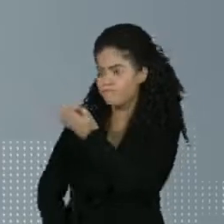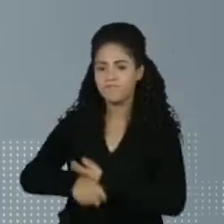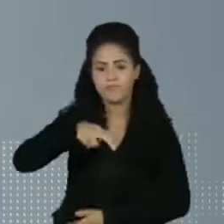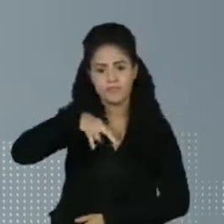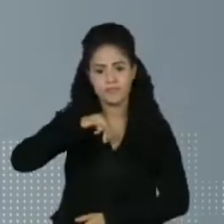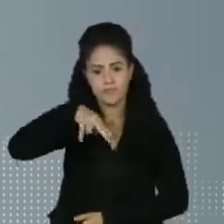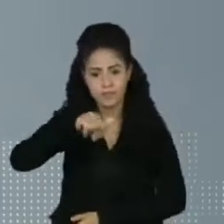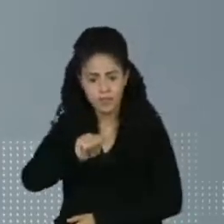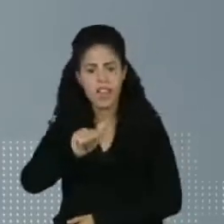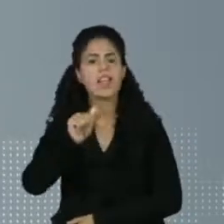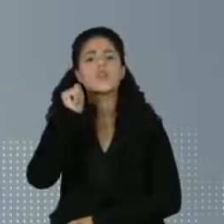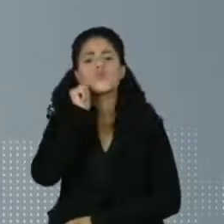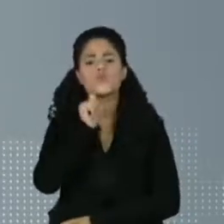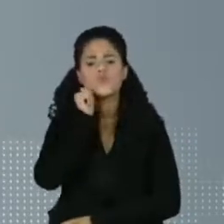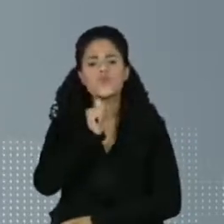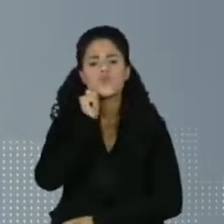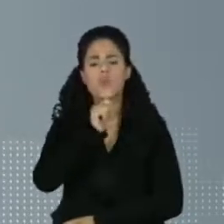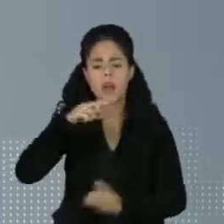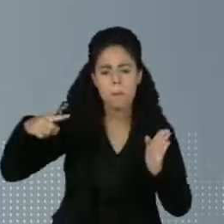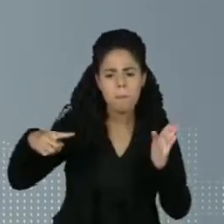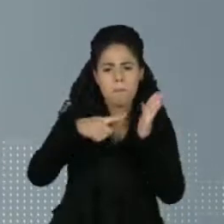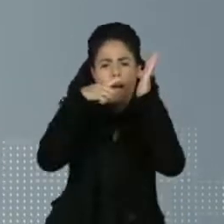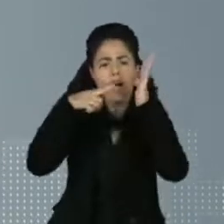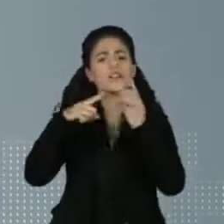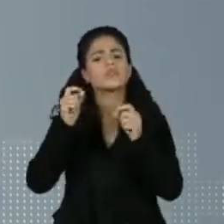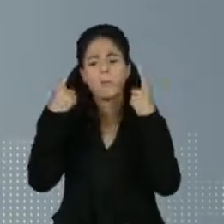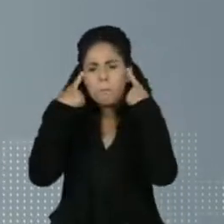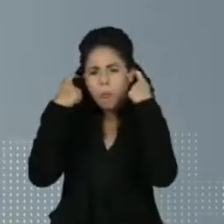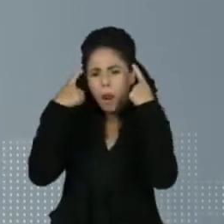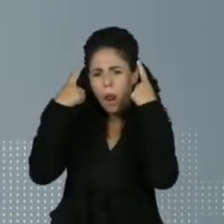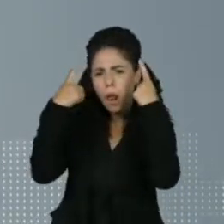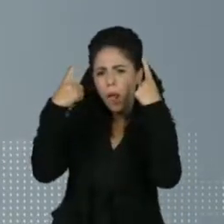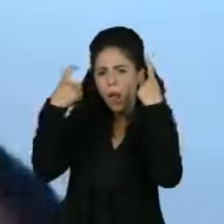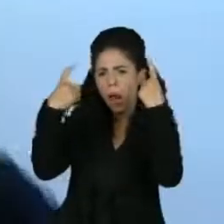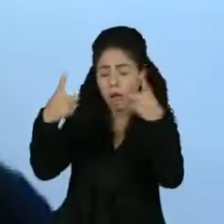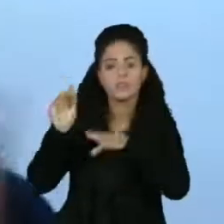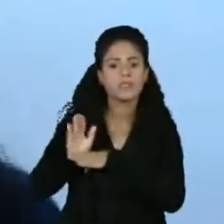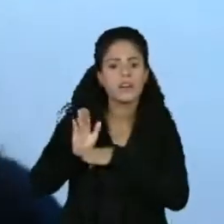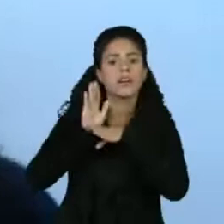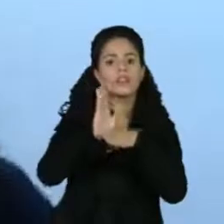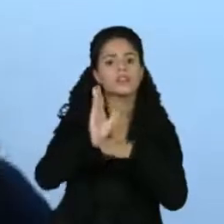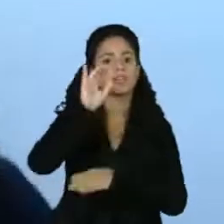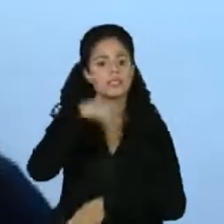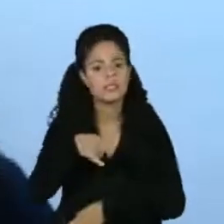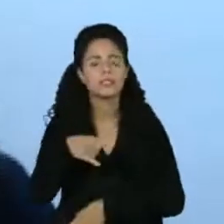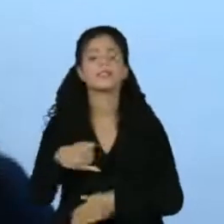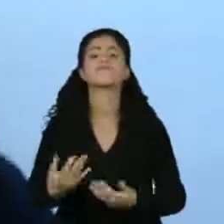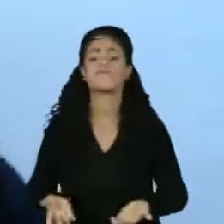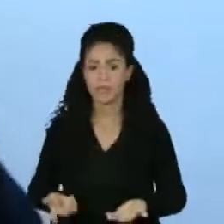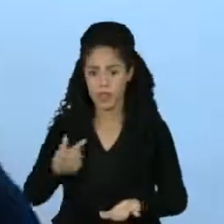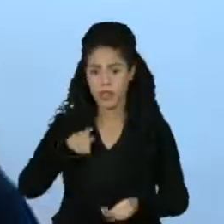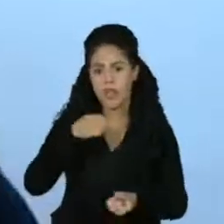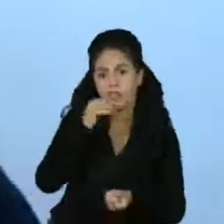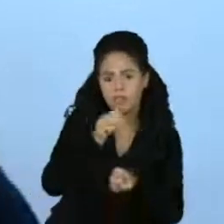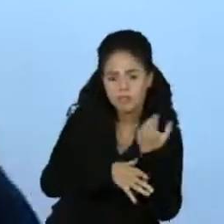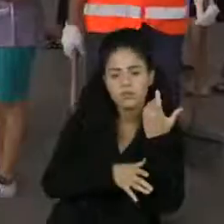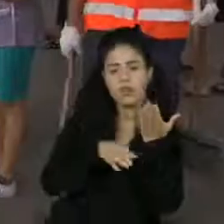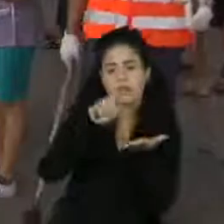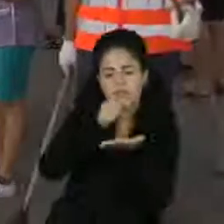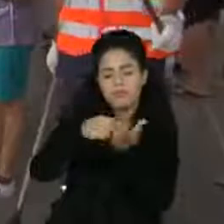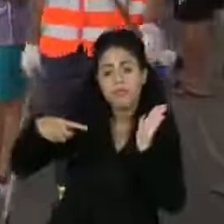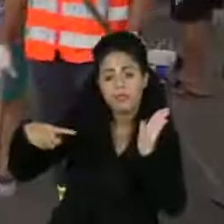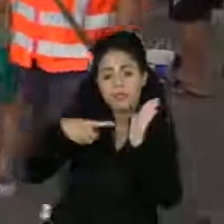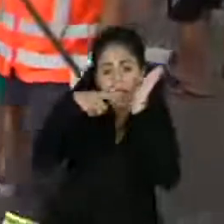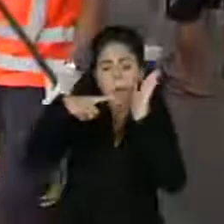permite que as mulheres denunciem casos de violência e recebam ajuda. O meu primeiro insight foi criar um canal padrão de denúncia,